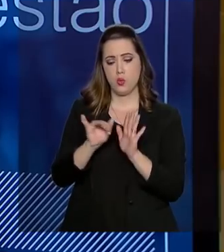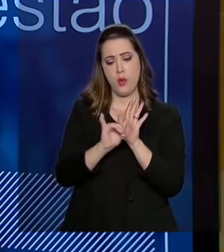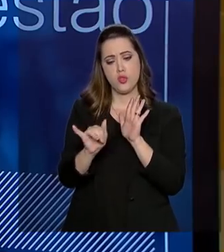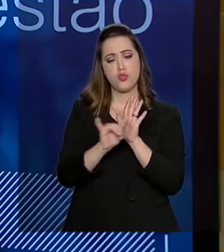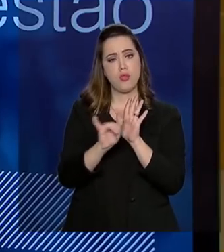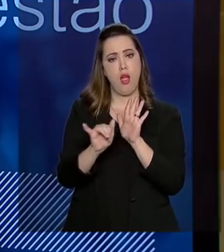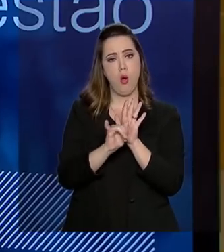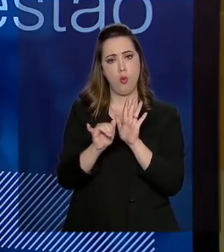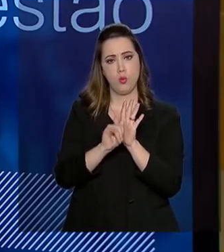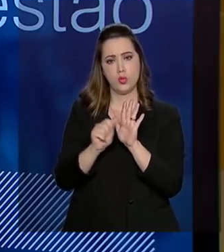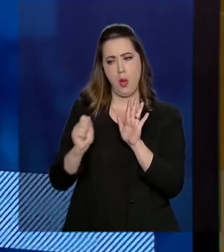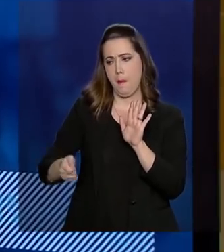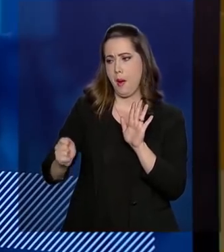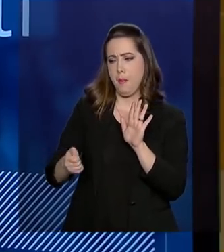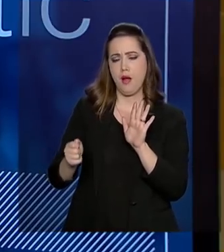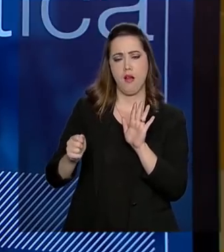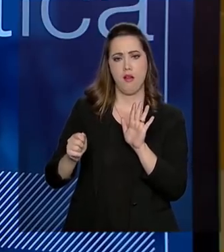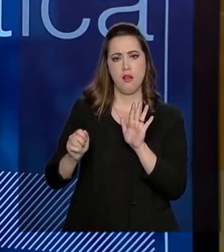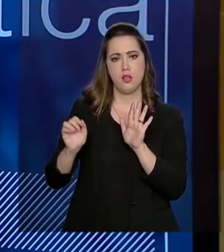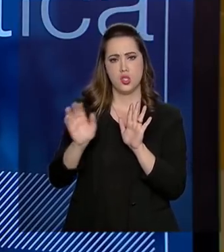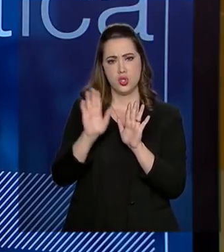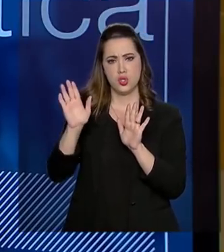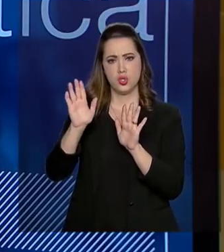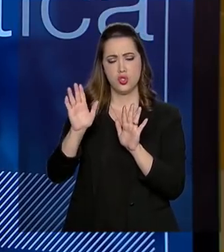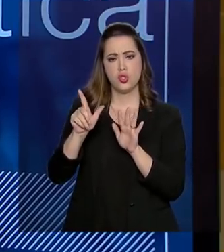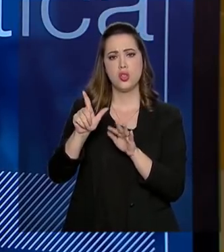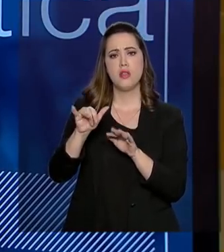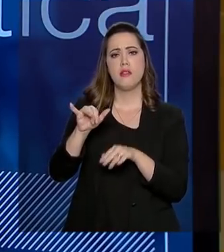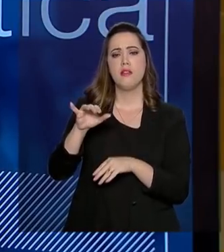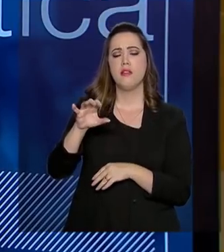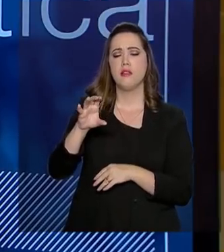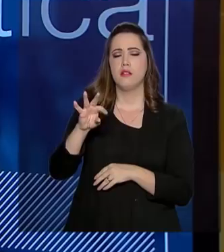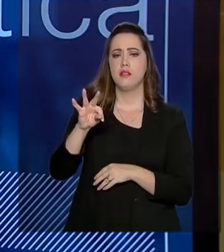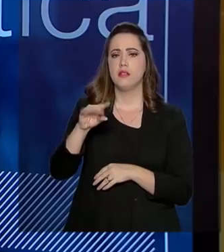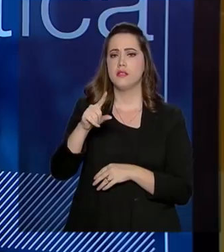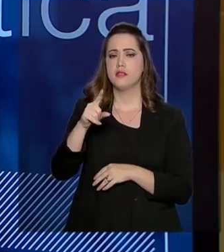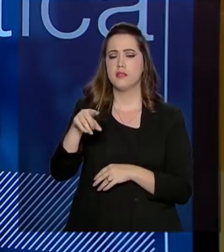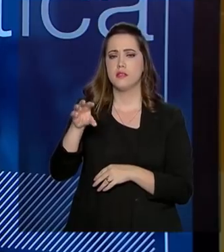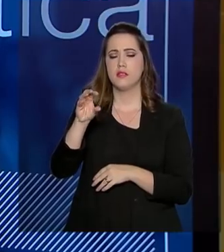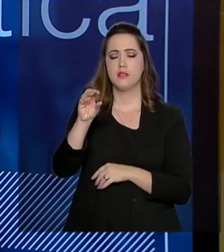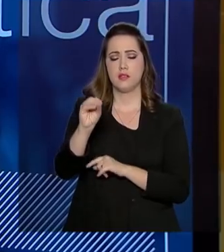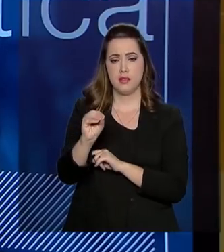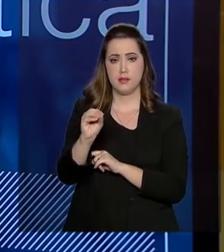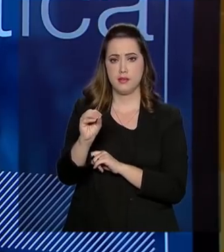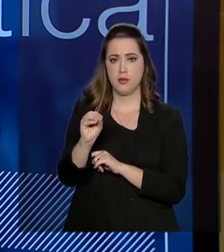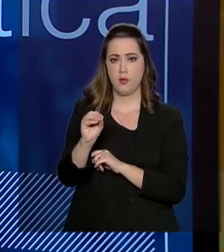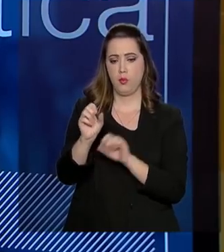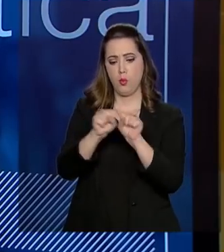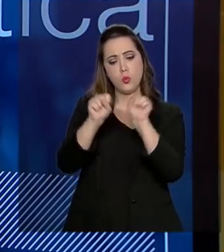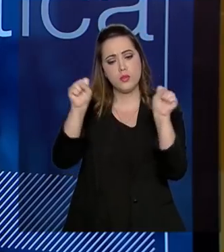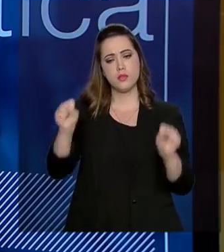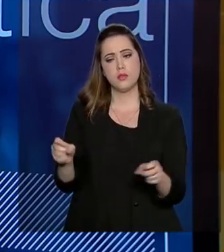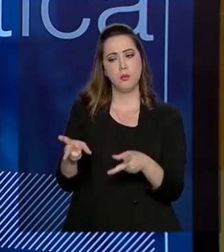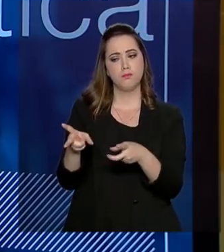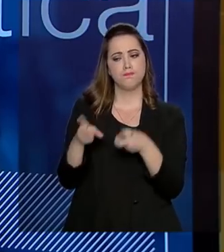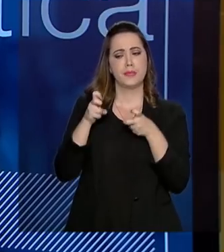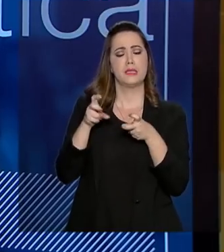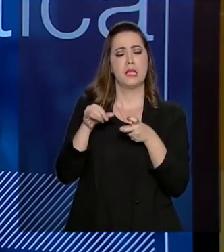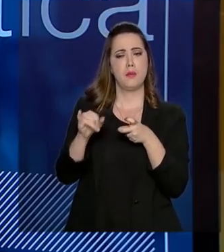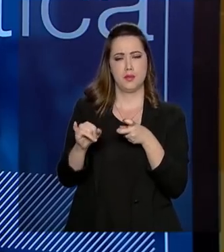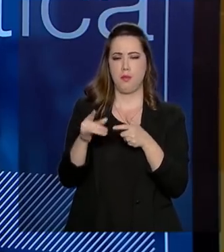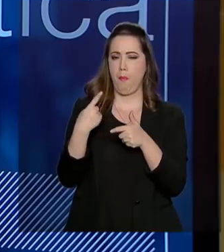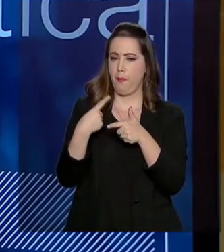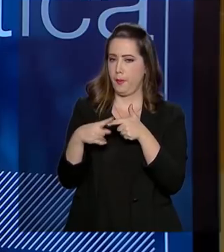de licitação, chamamento público no Compras.net, o sistema ele roda, todo o sistema identifica indícios de fraude